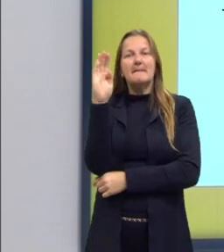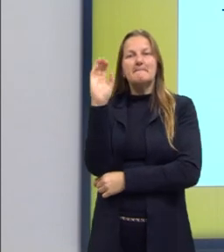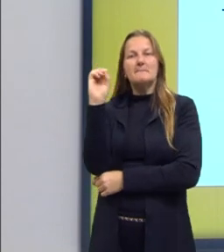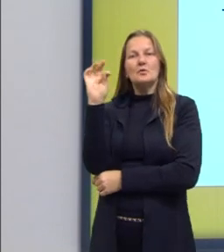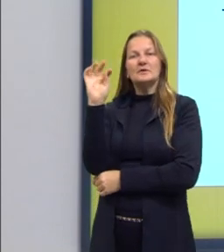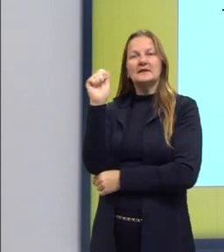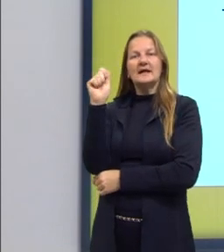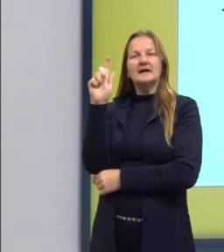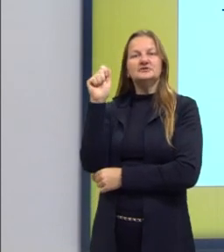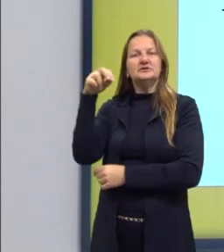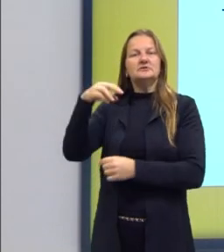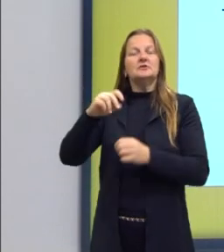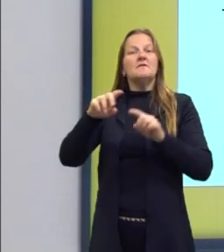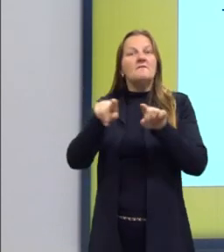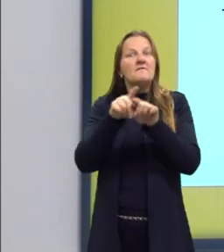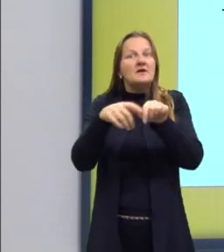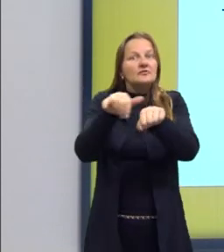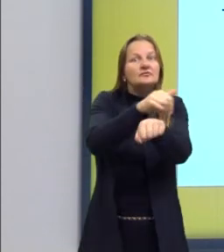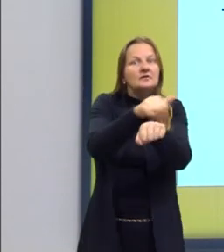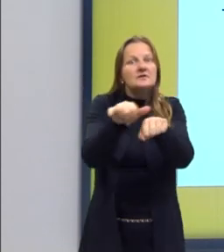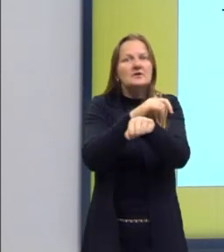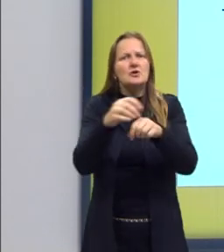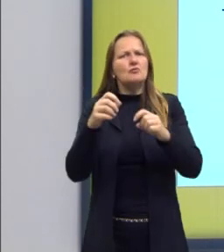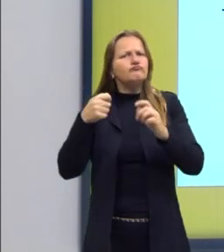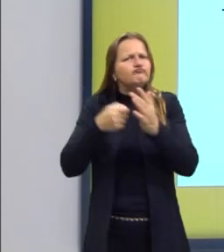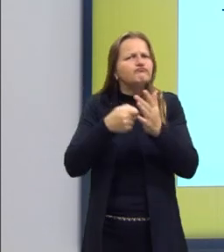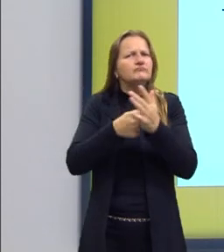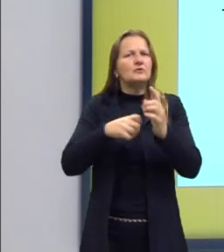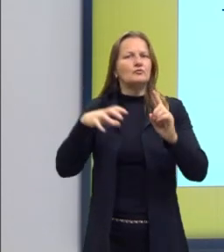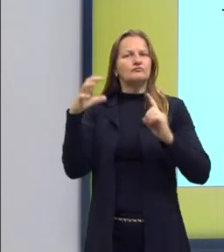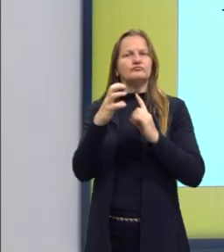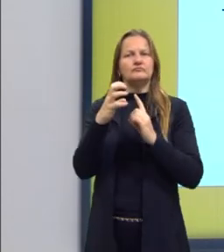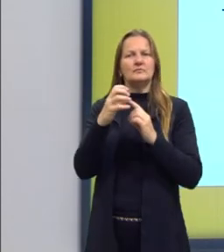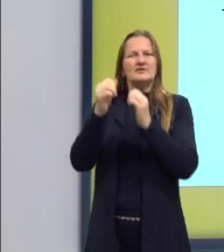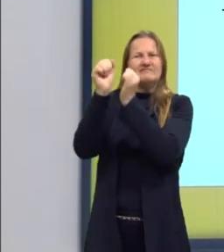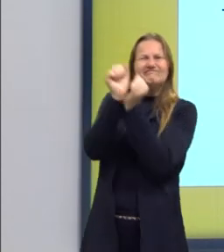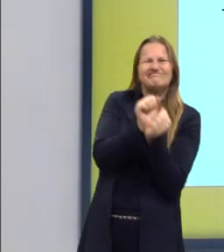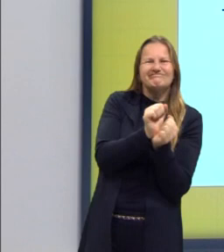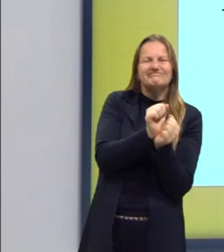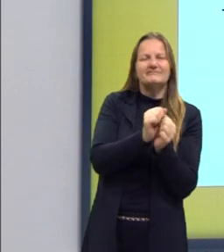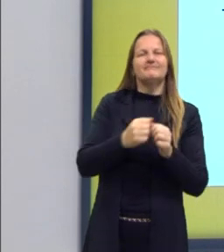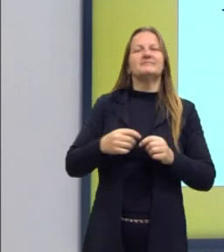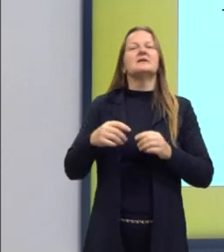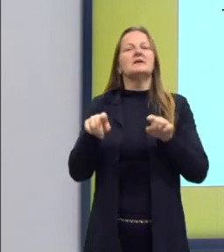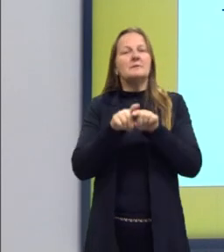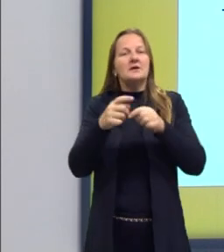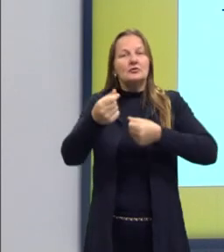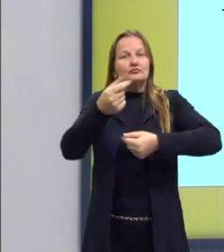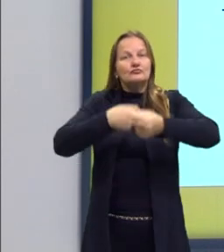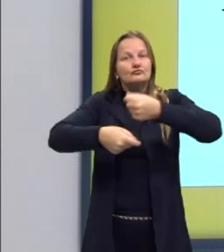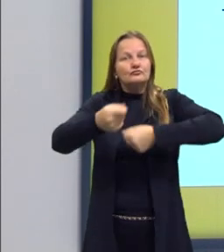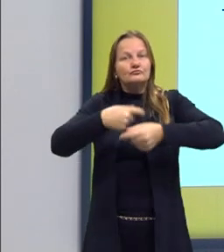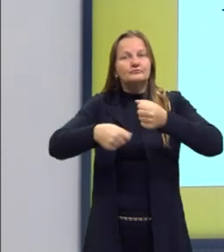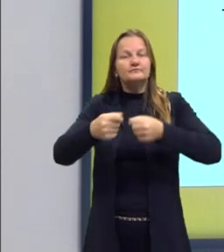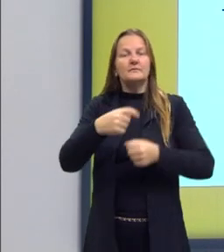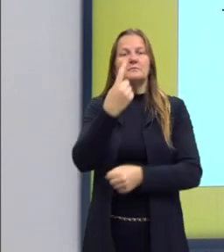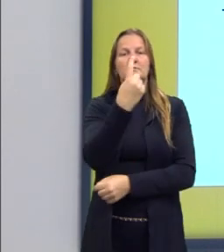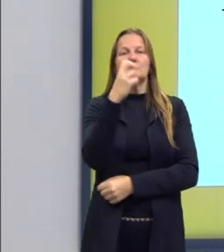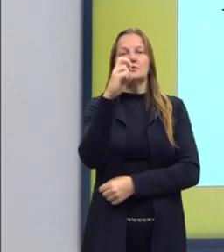Eles tinham várias formas de lutar contra essa condição. E o tráfico transatlântico, que começou em